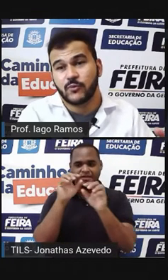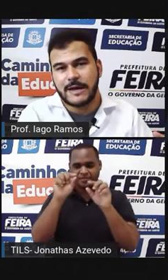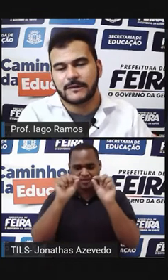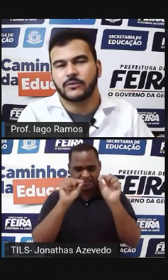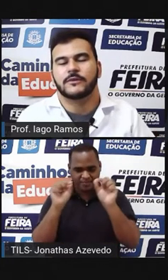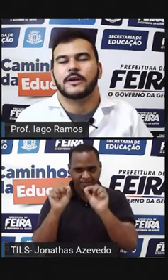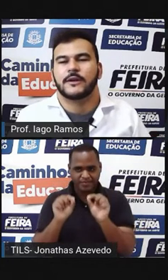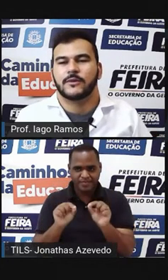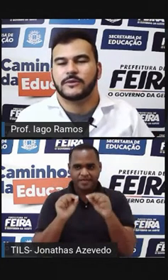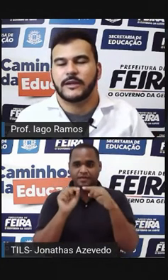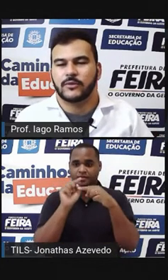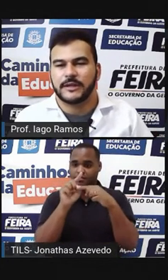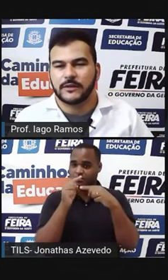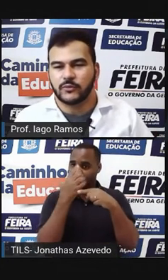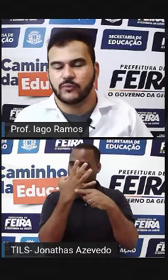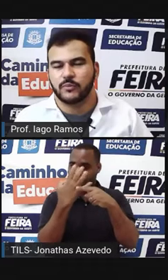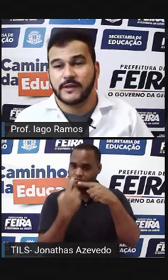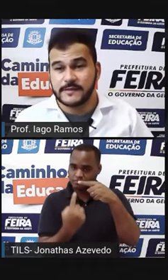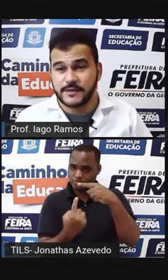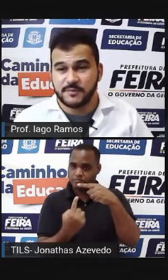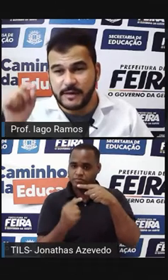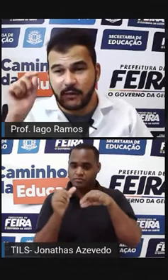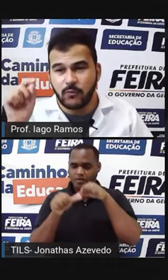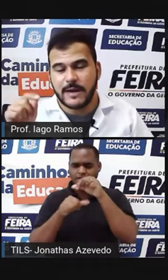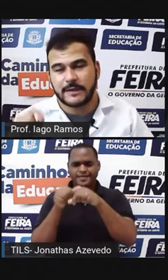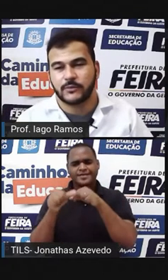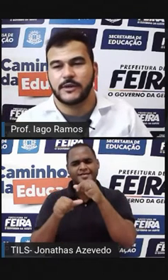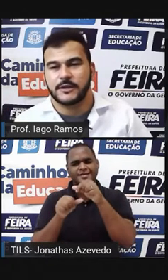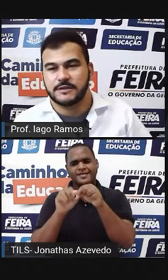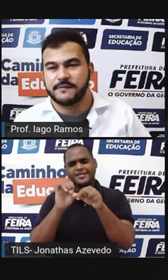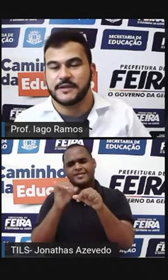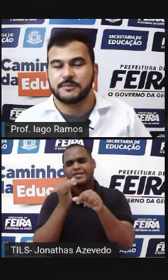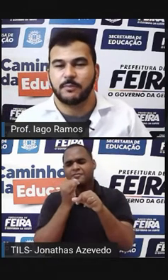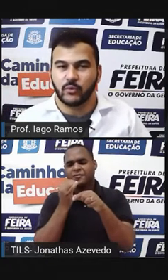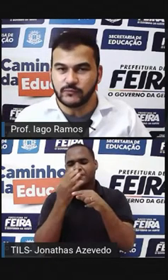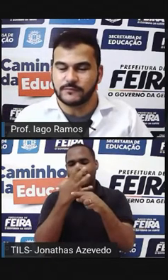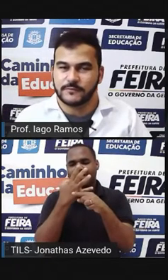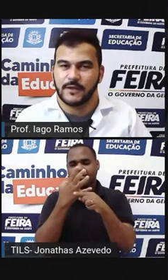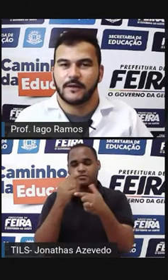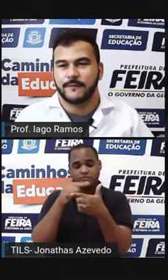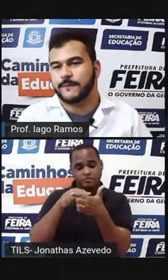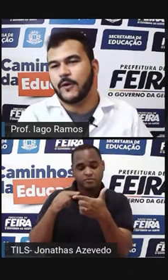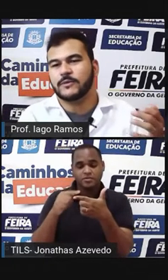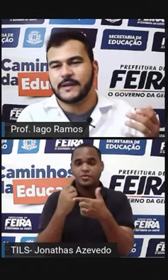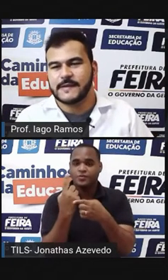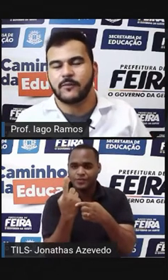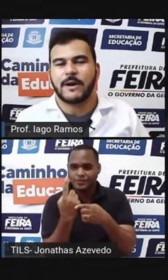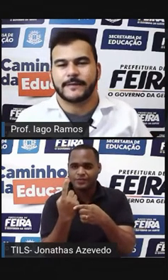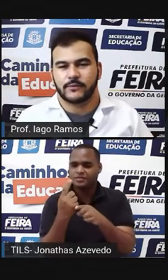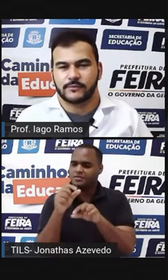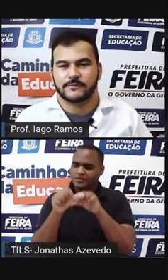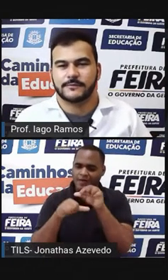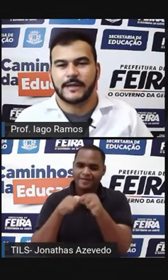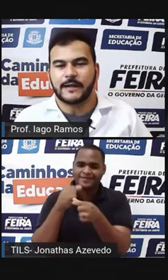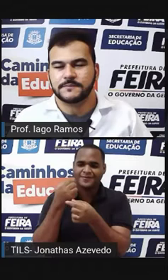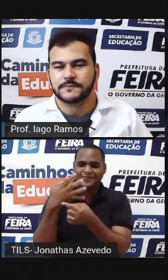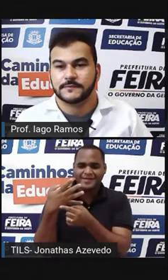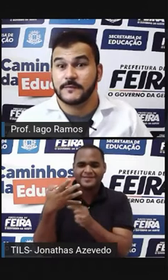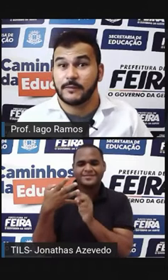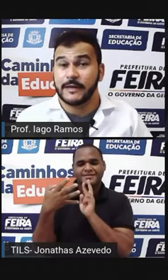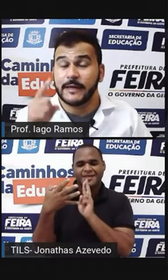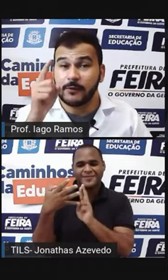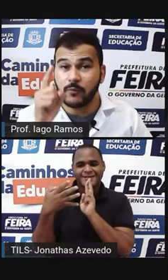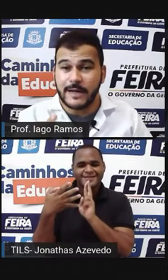embaixo do 4 o denominador 1 Porque se a gente pegar o 4 e dividir por 1, volta a ser 4, tá?